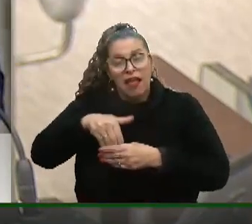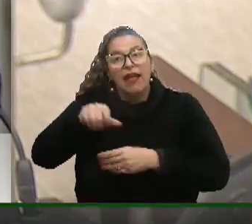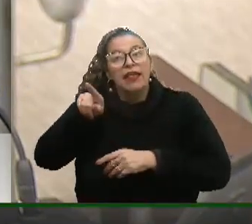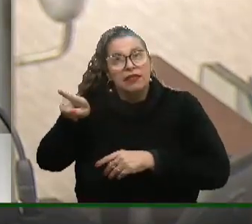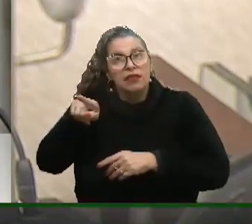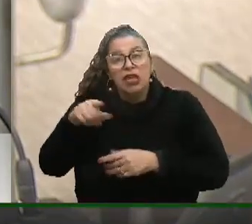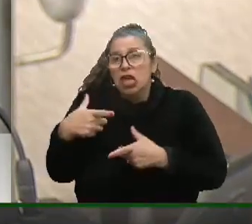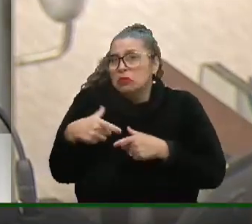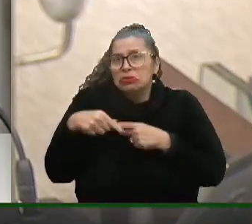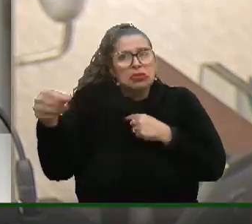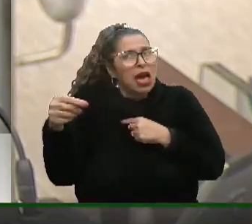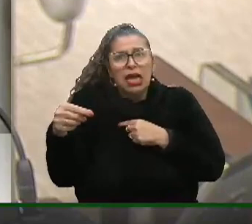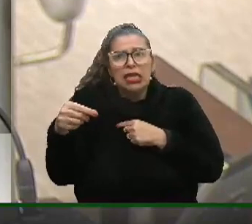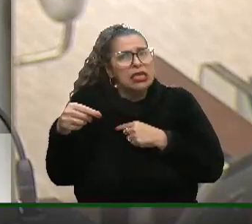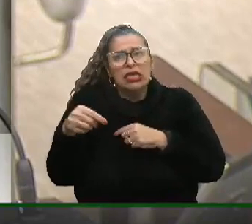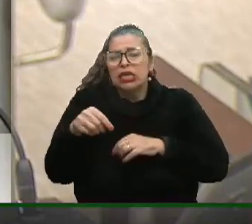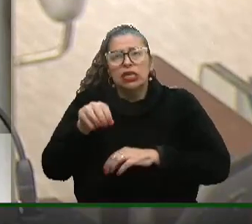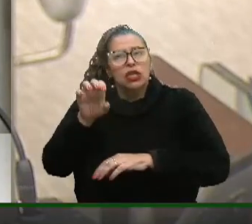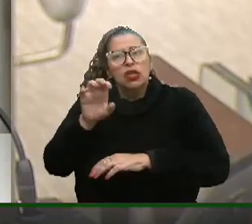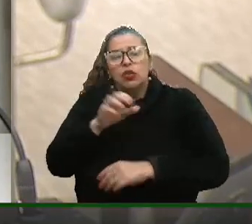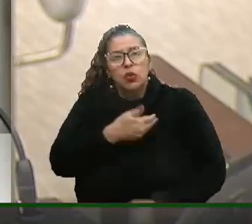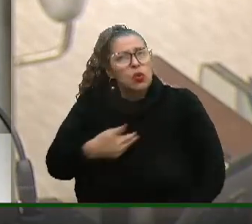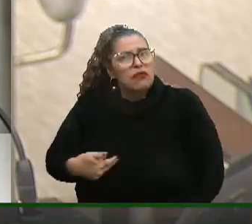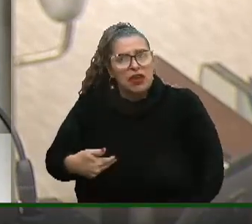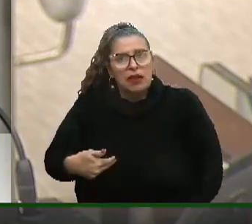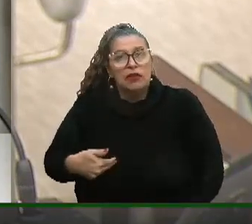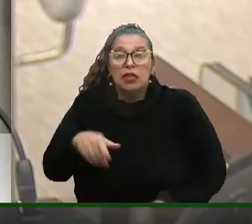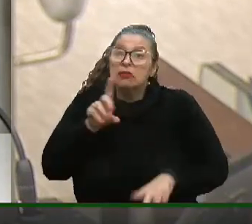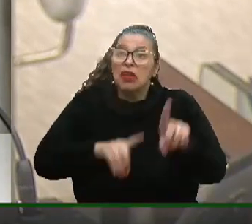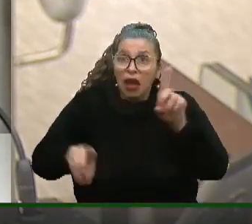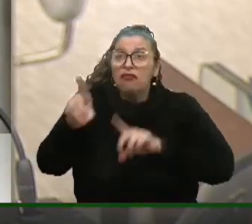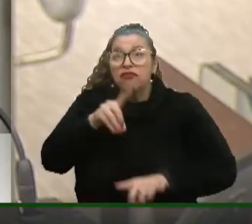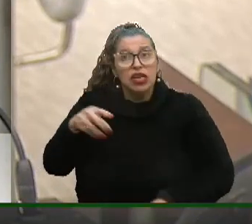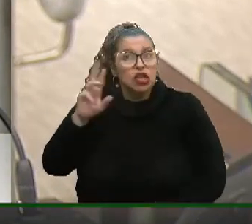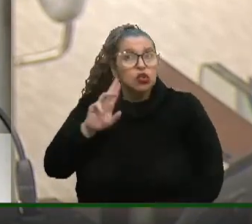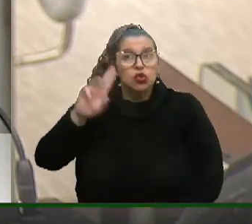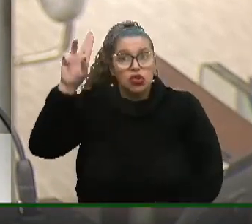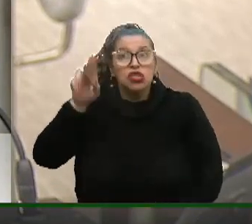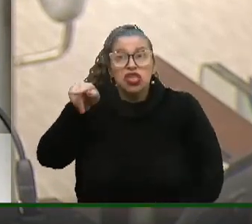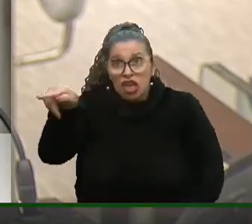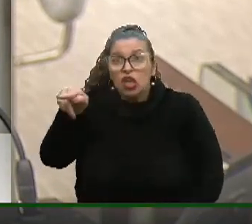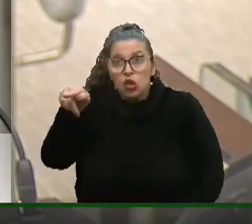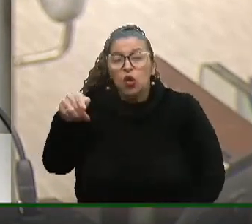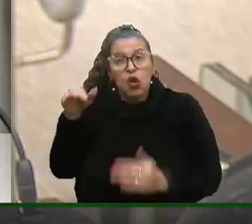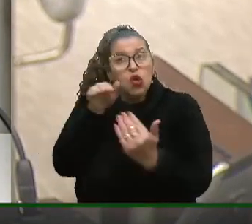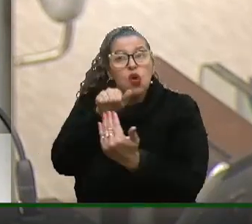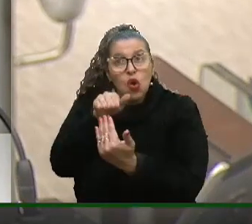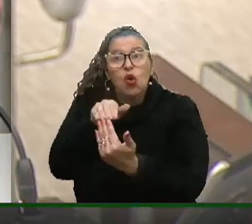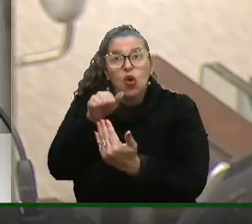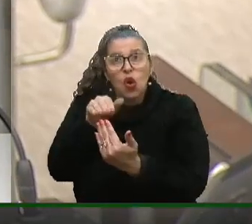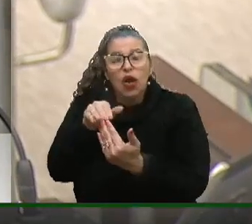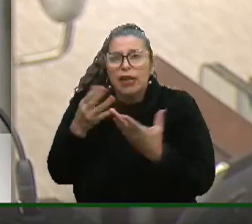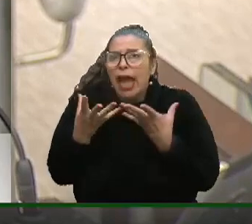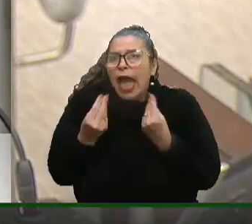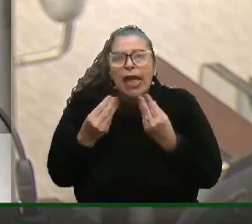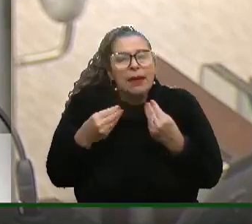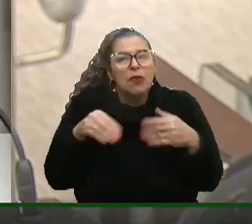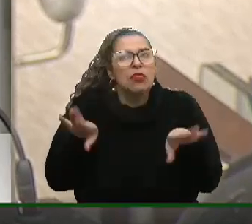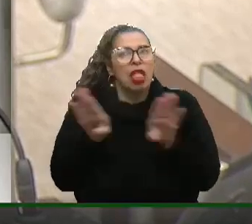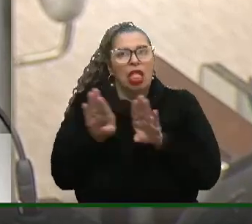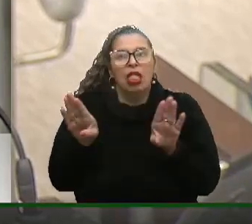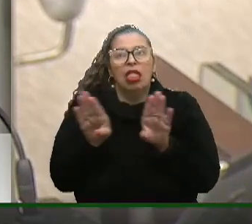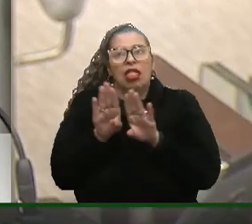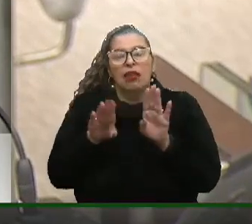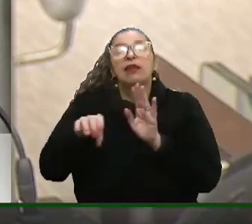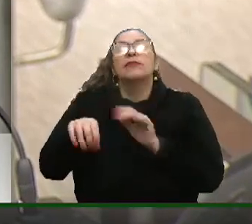me retirei do governo. Talvez, V. Exª concorde comigo que era demasiadas restrições.